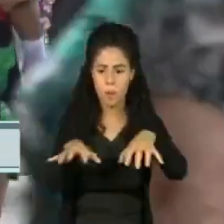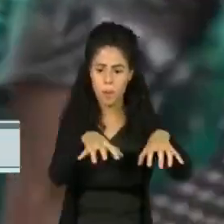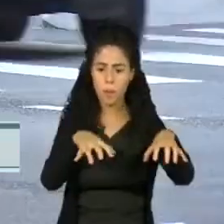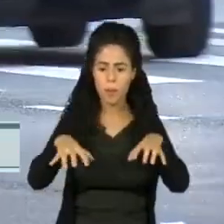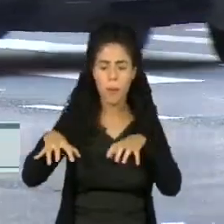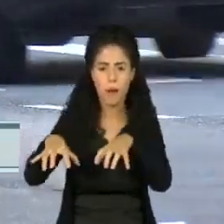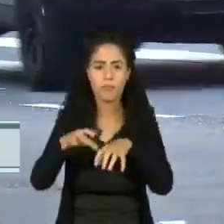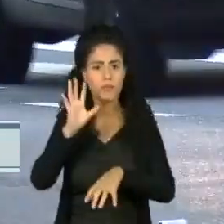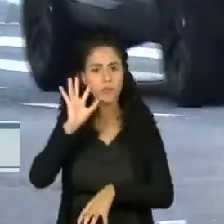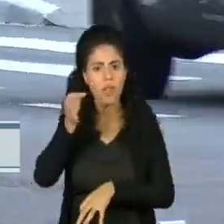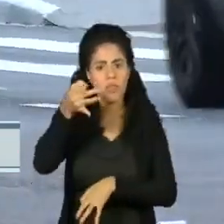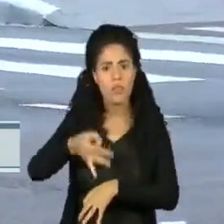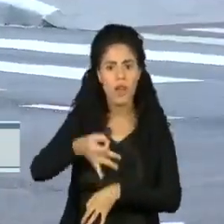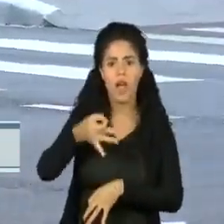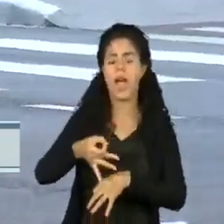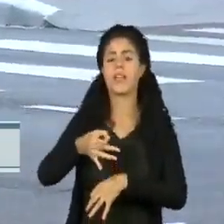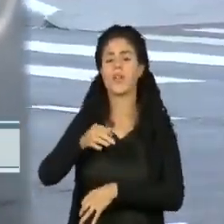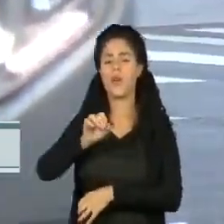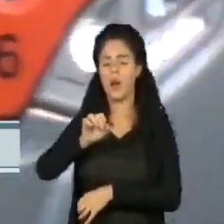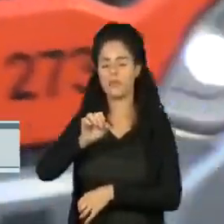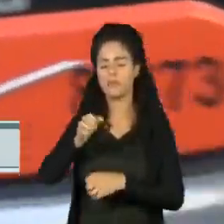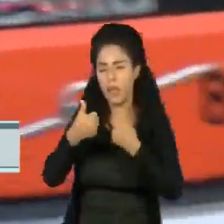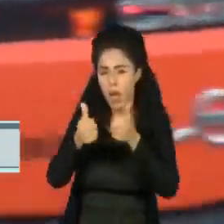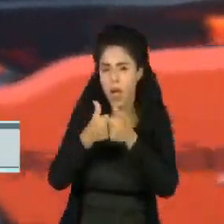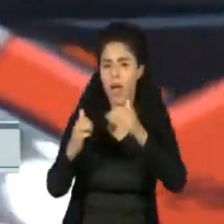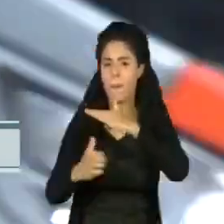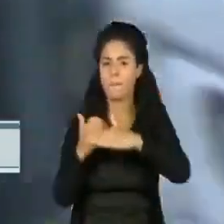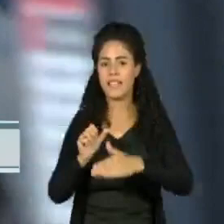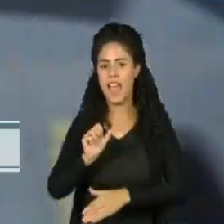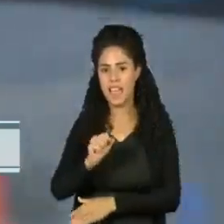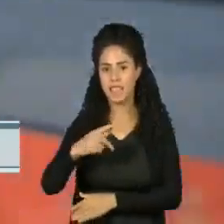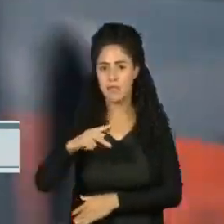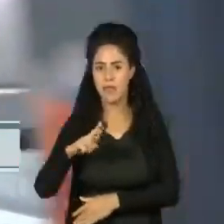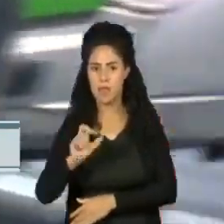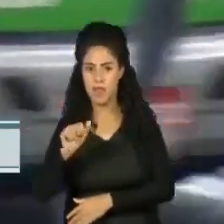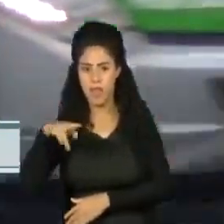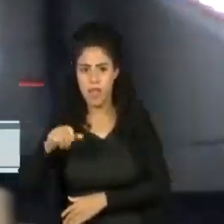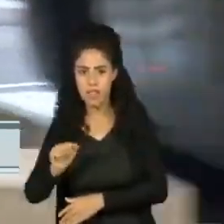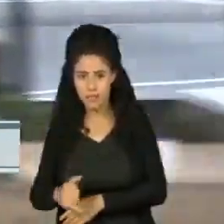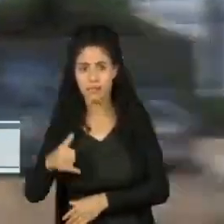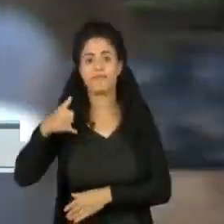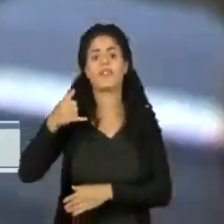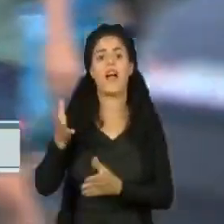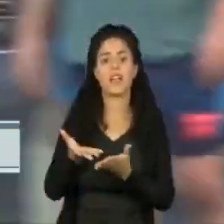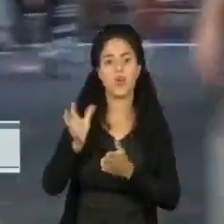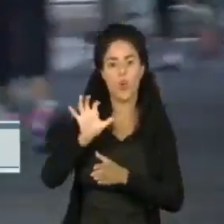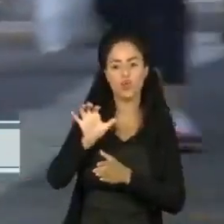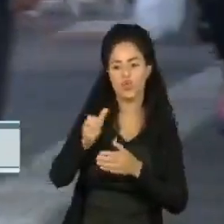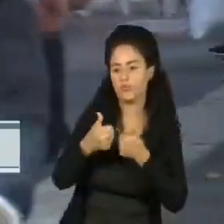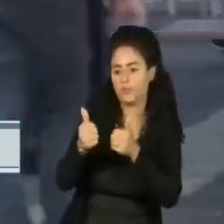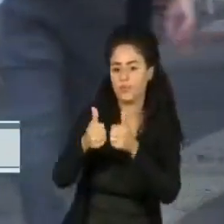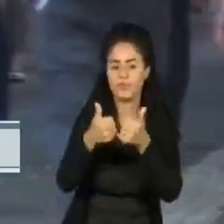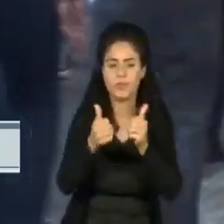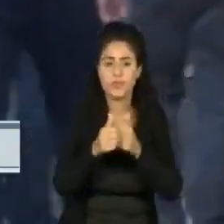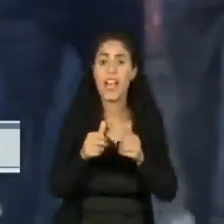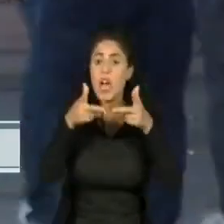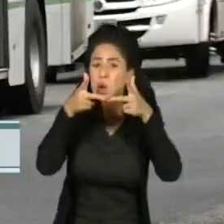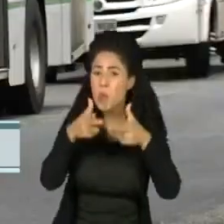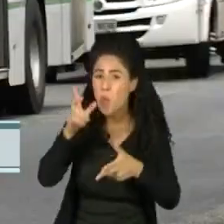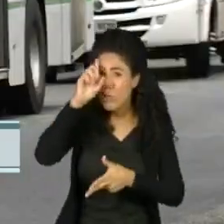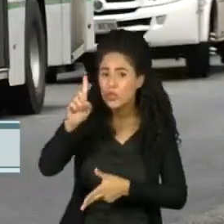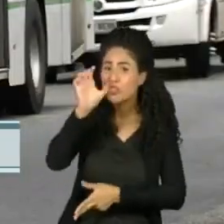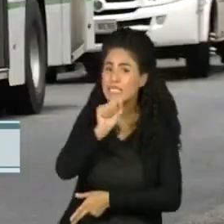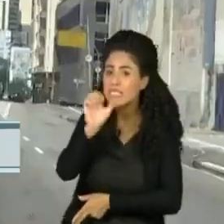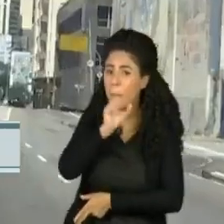definidos. A SP Trans informa que, no aniversário de São Paulo, os ônibus circulam com os horários equivalentes